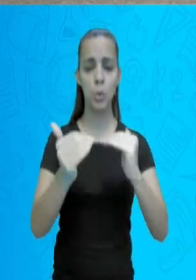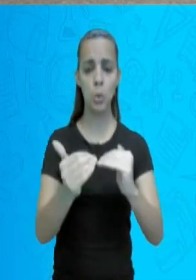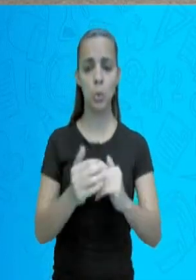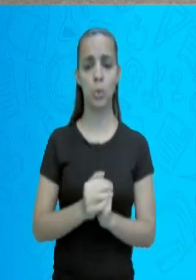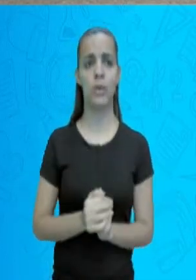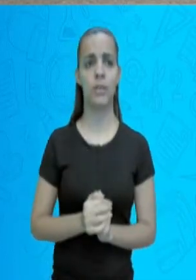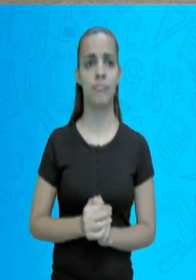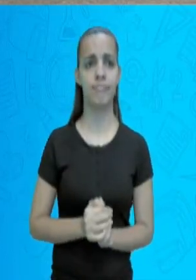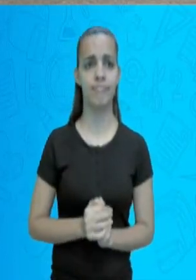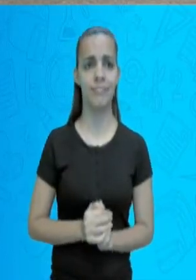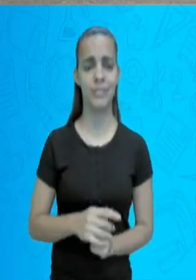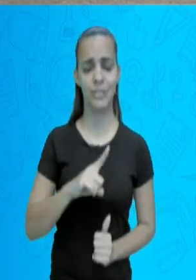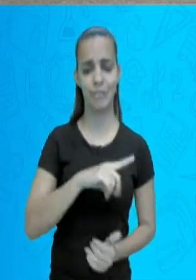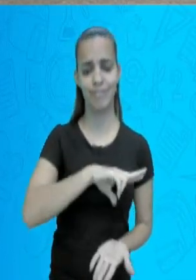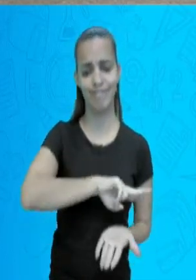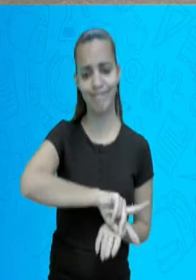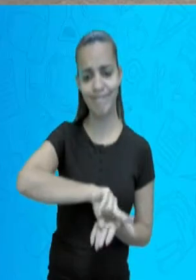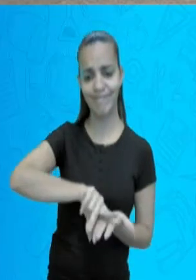população,